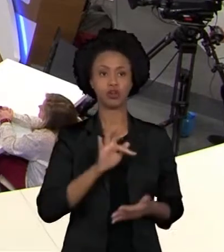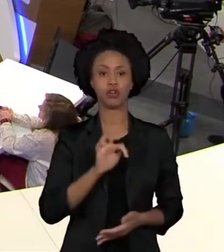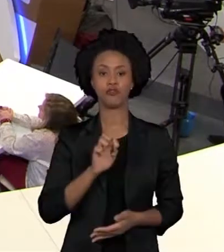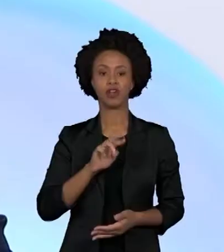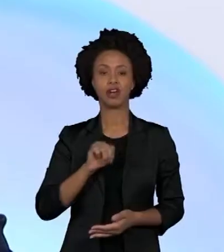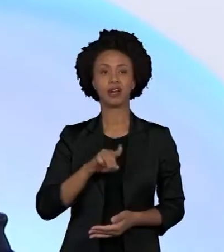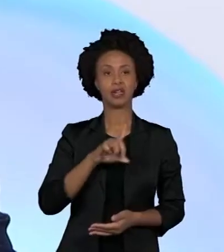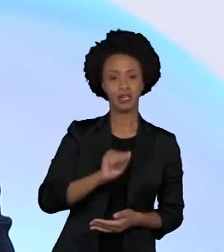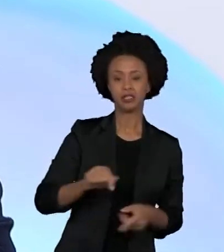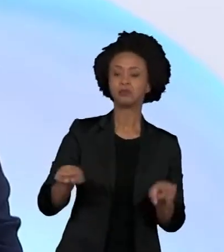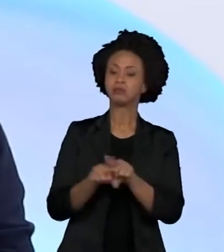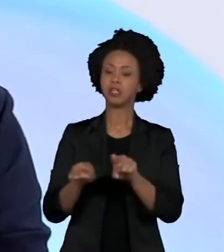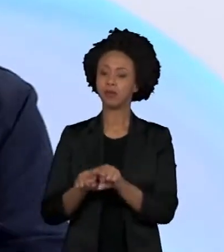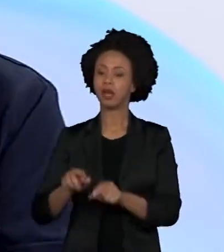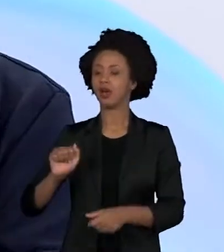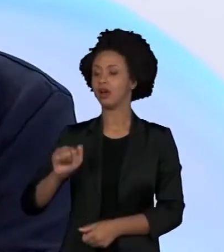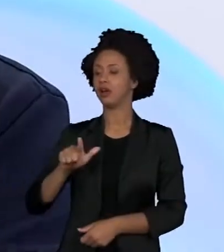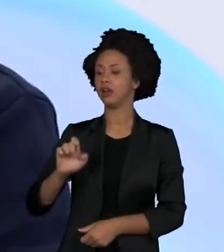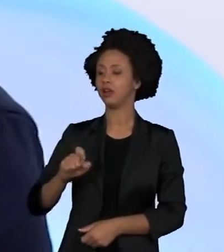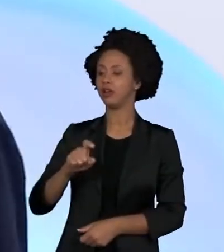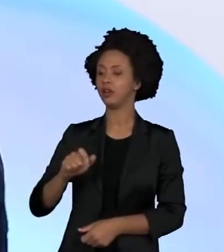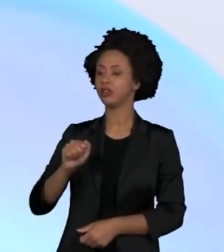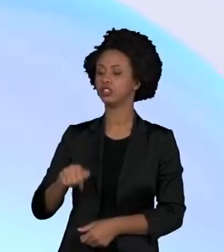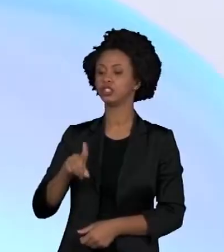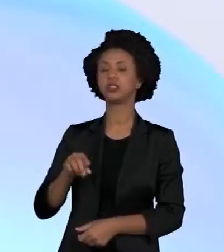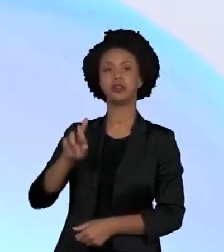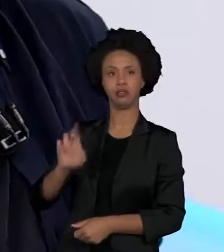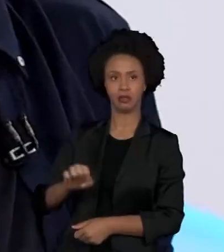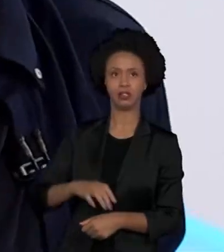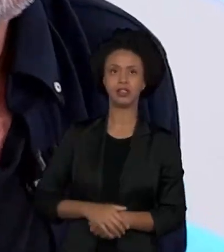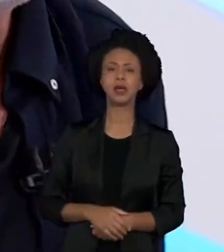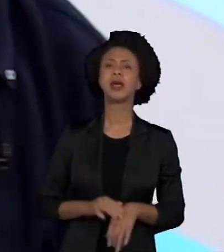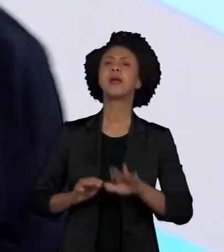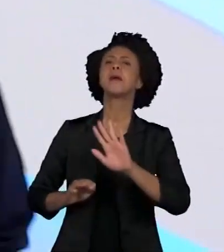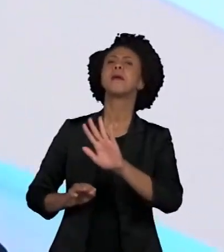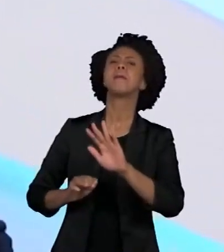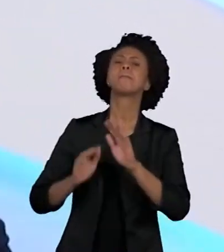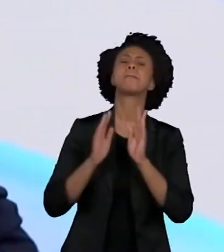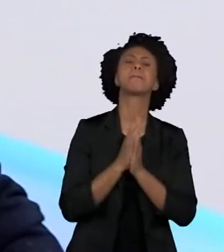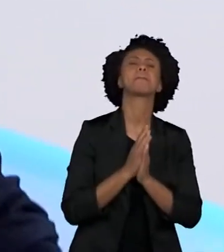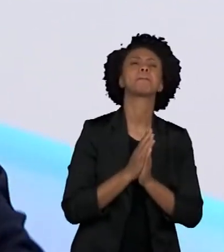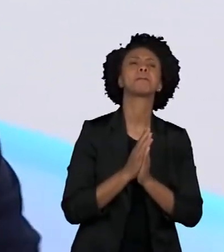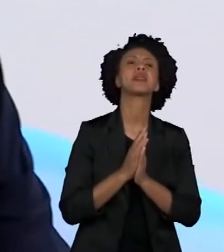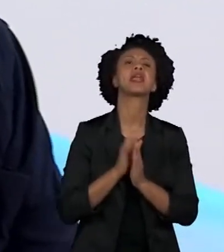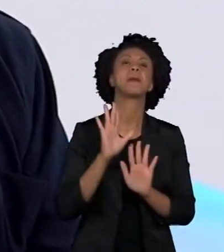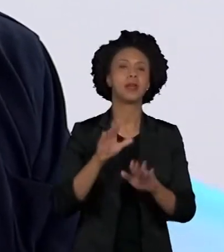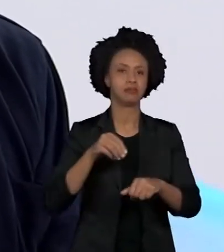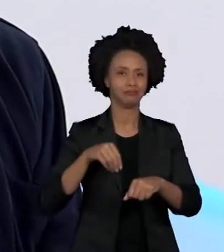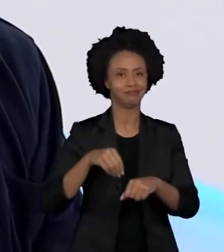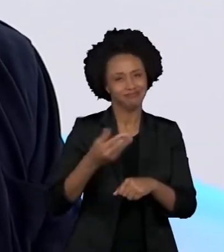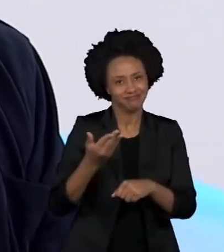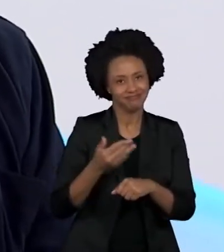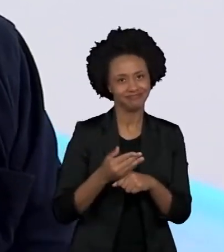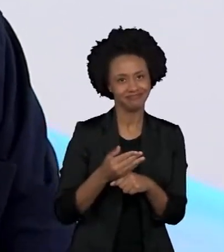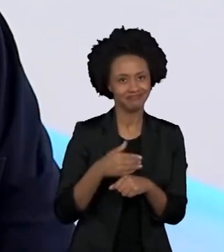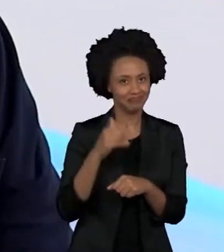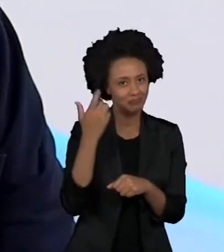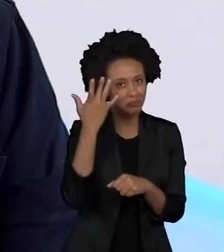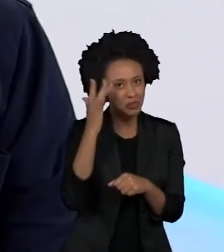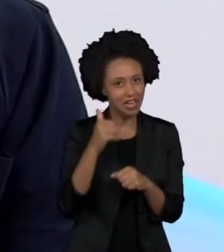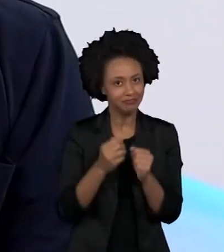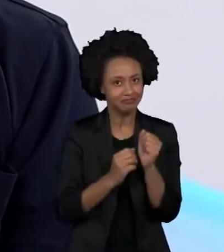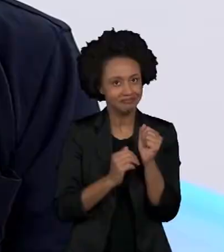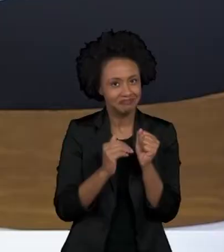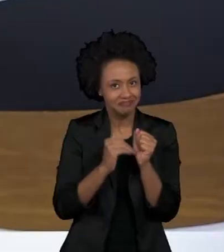E eles seriam um casal ainda... Isso é spoiler um pouco, mas ainda